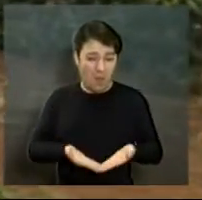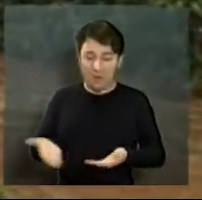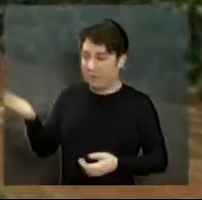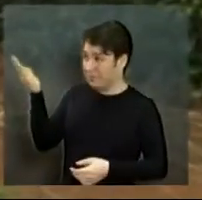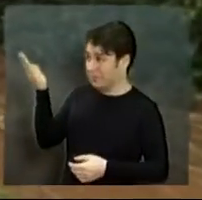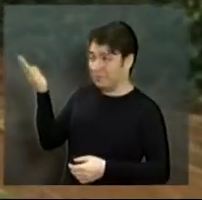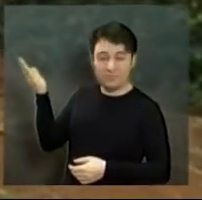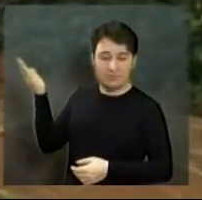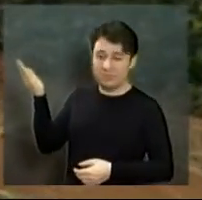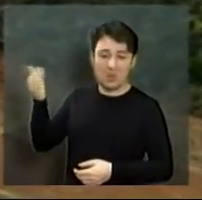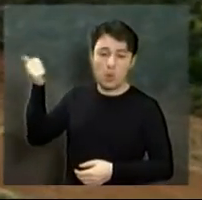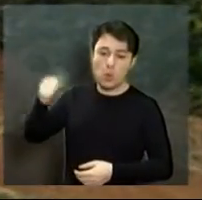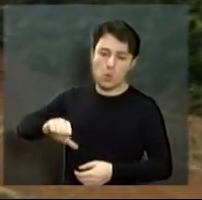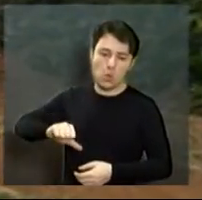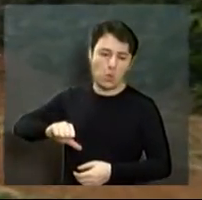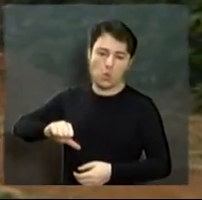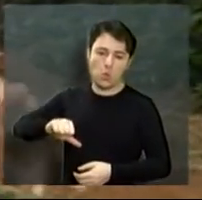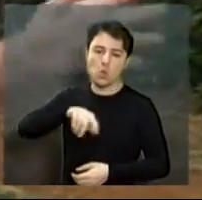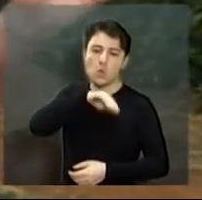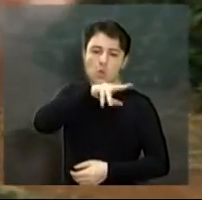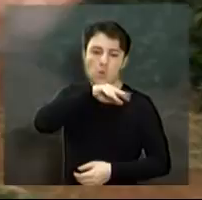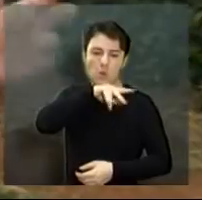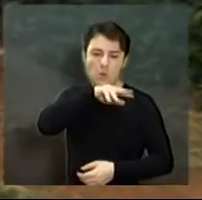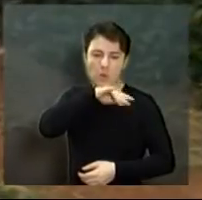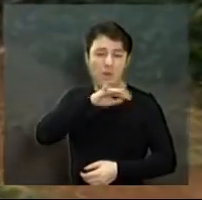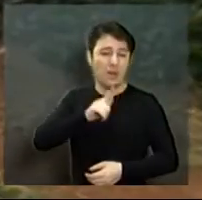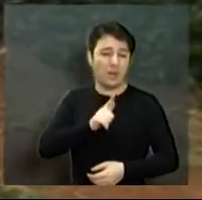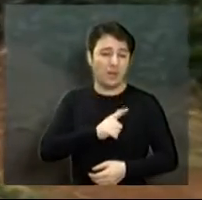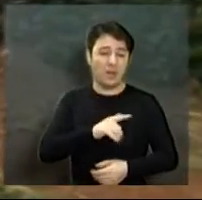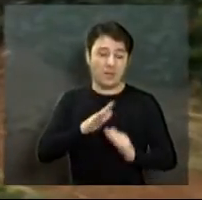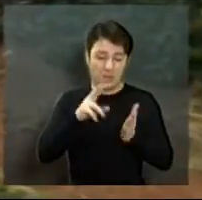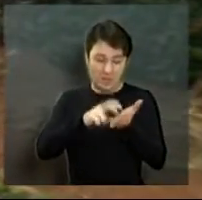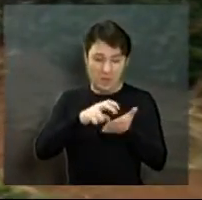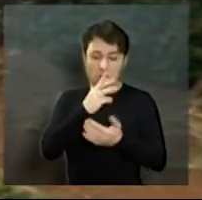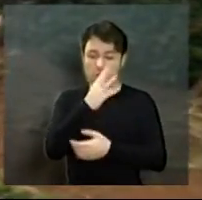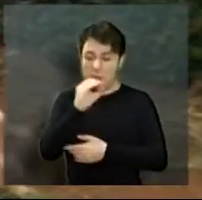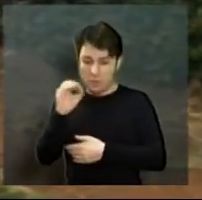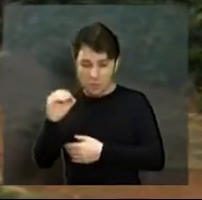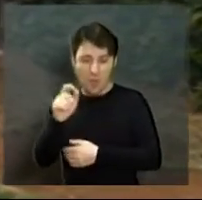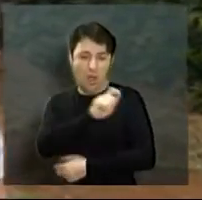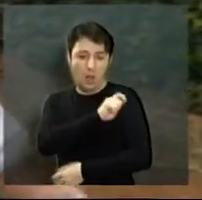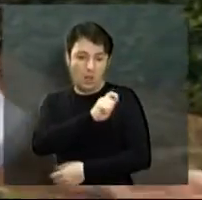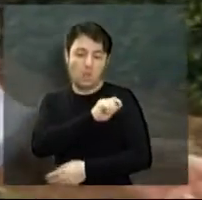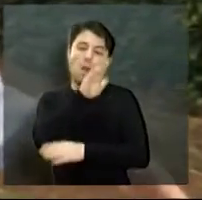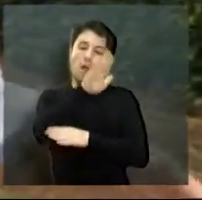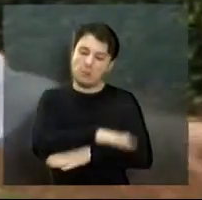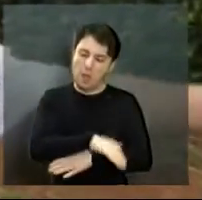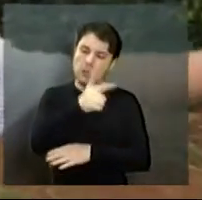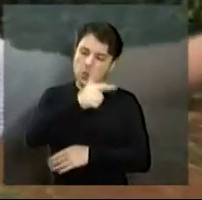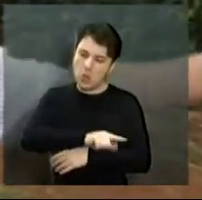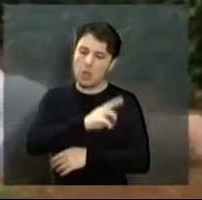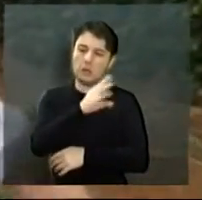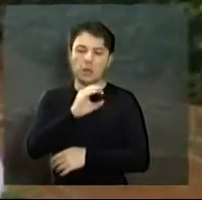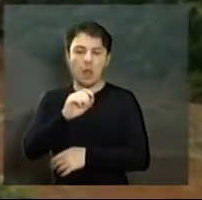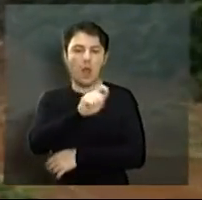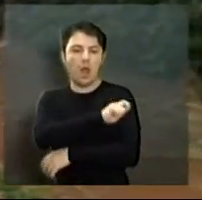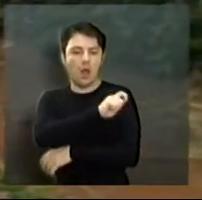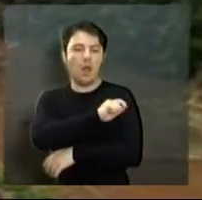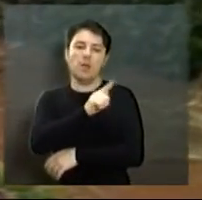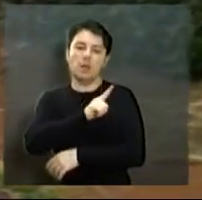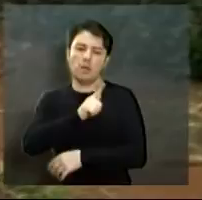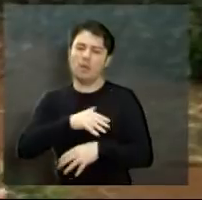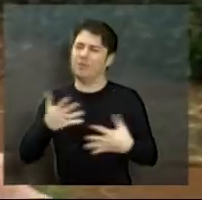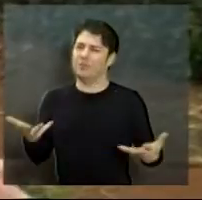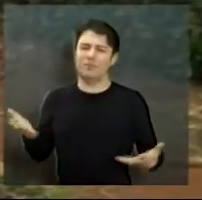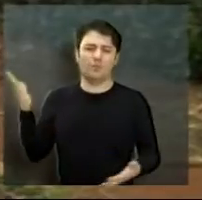A escola Lisanias, no período da manhã são mais de 300 alunos, na tarde também são mais de 300 alunos, que o pessoal caminha, que transita pela